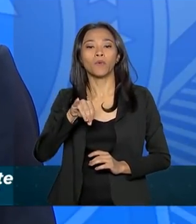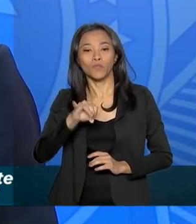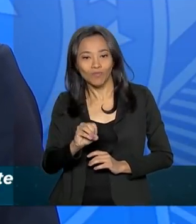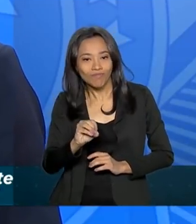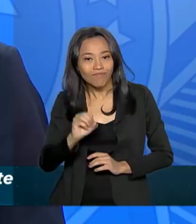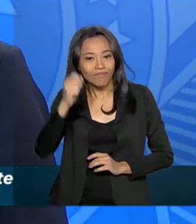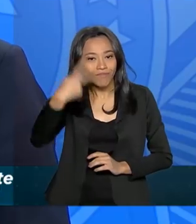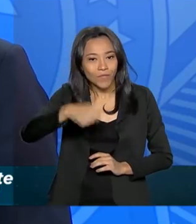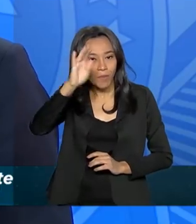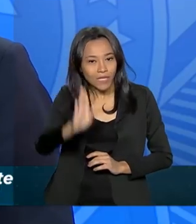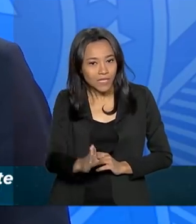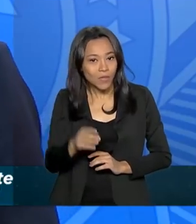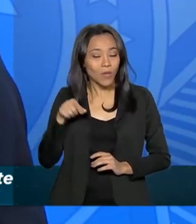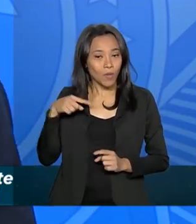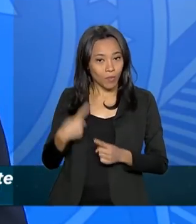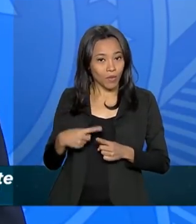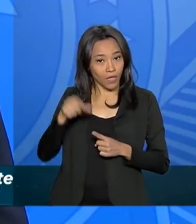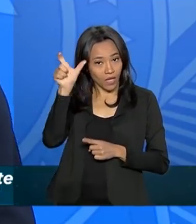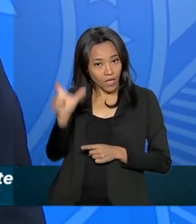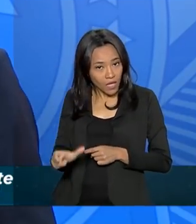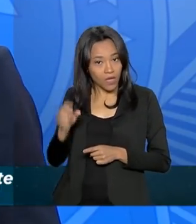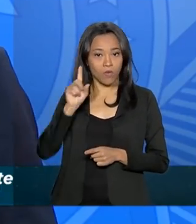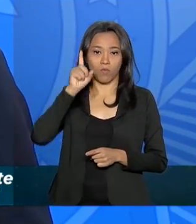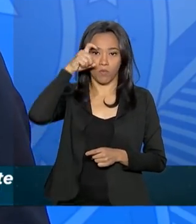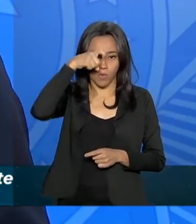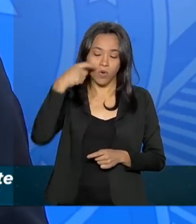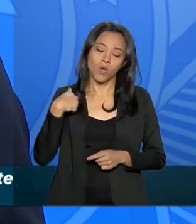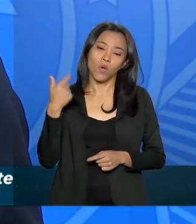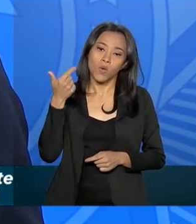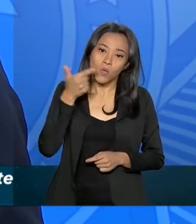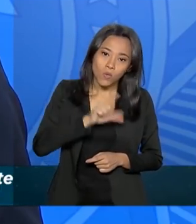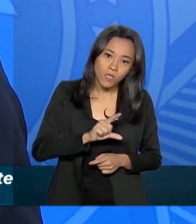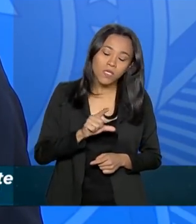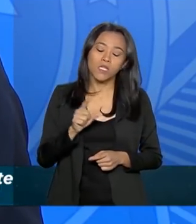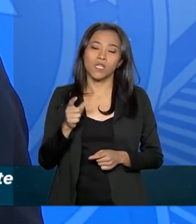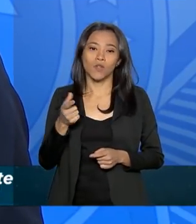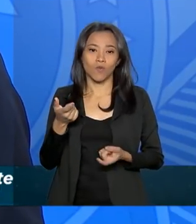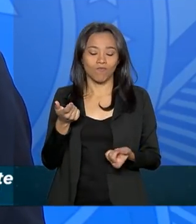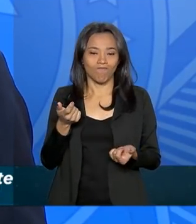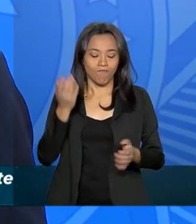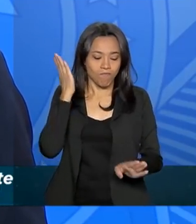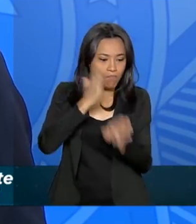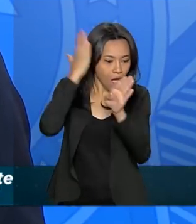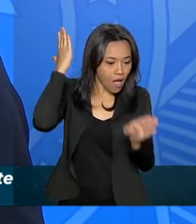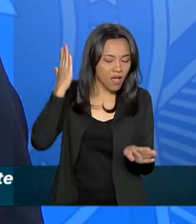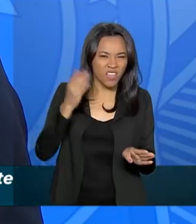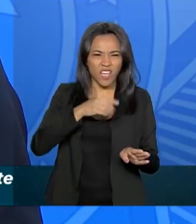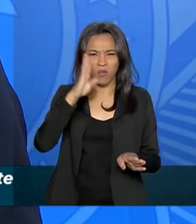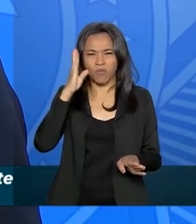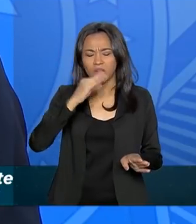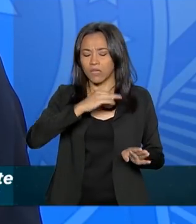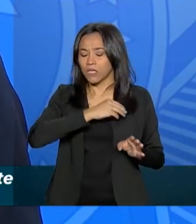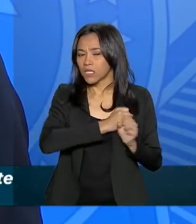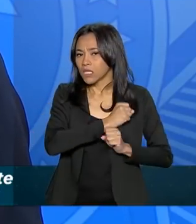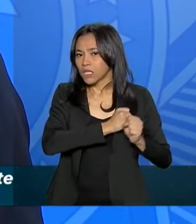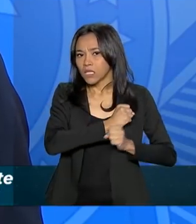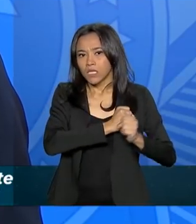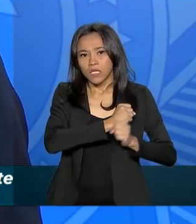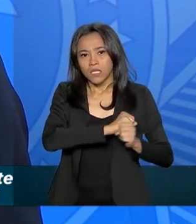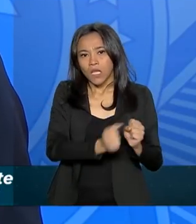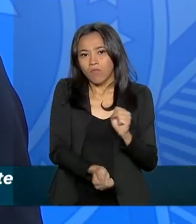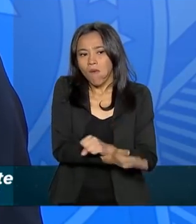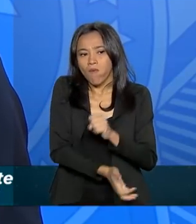conseguiu o ponto de inflexão nesse grande mal que assola o país há décadas, que a questão da